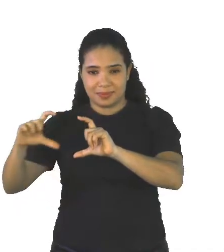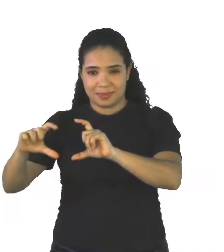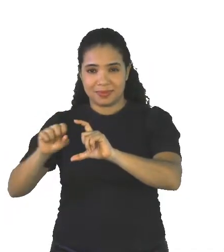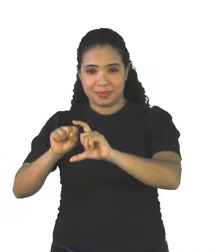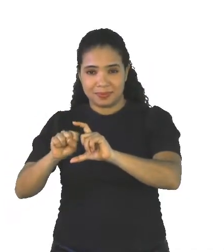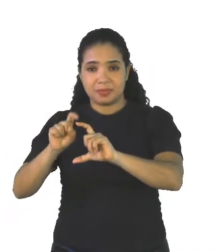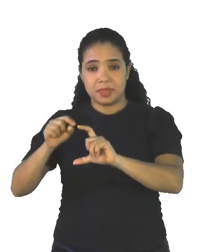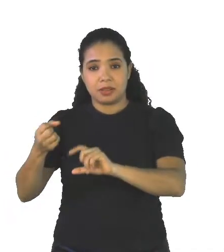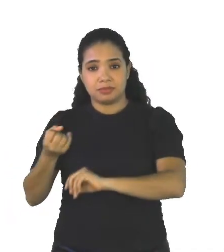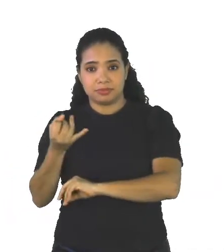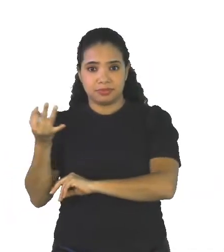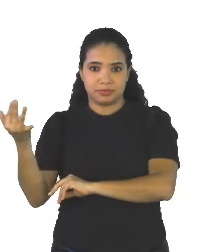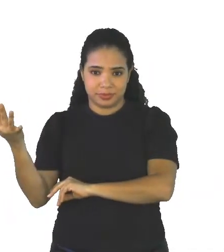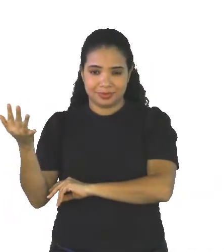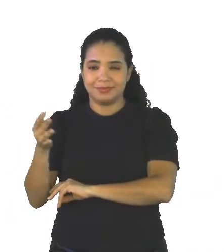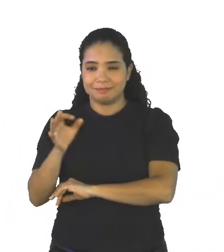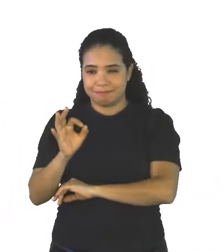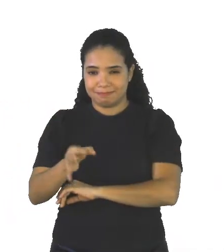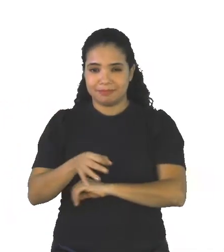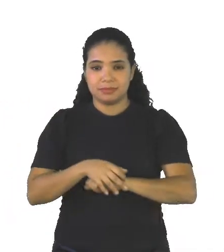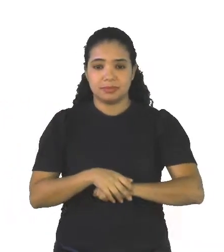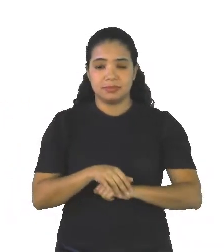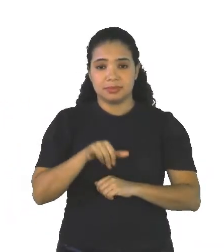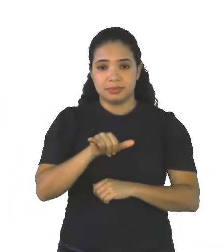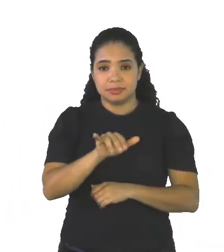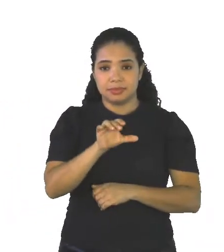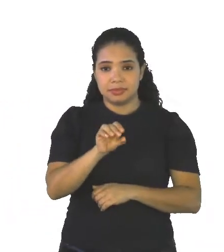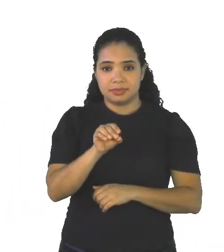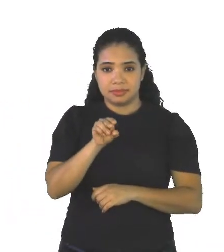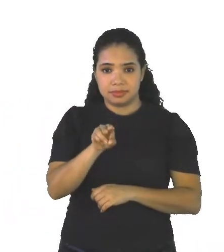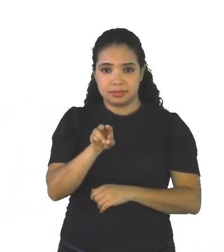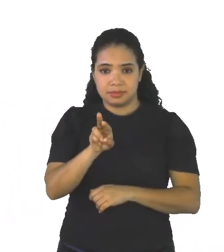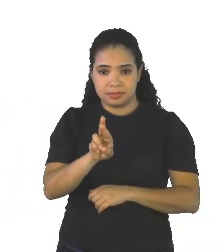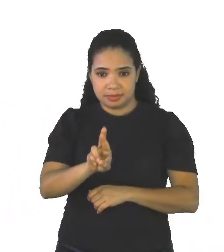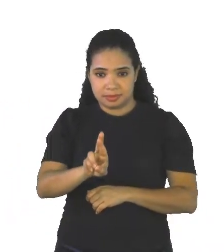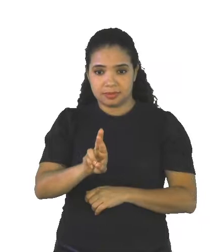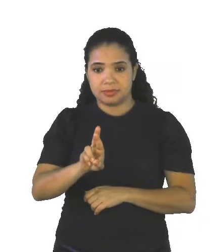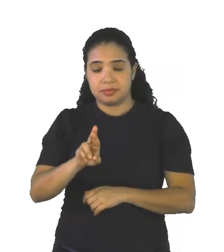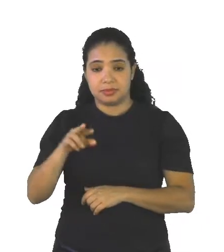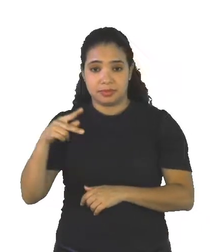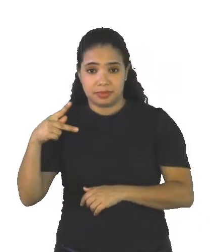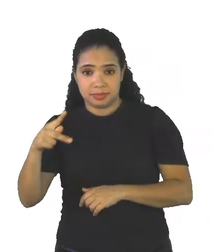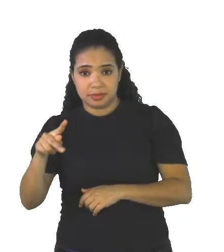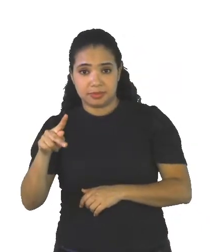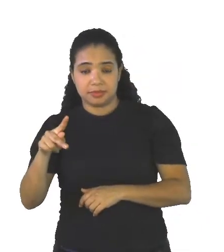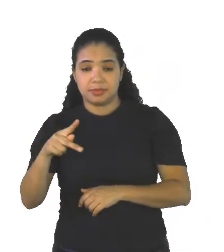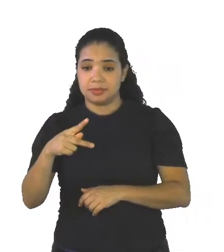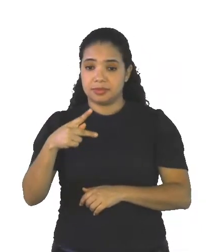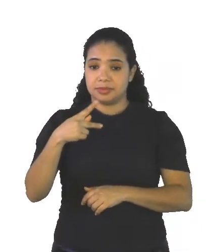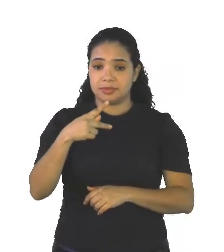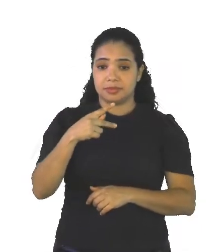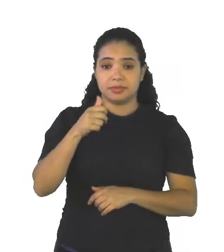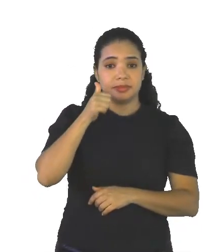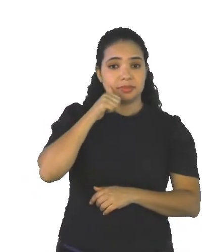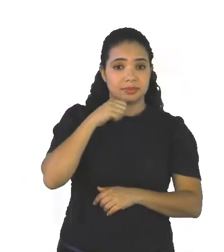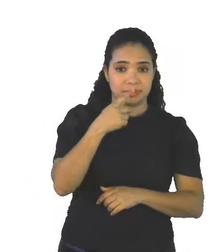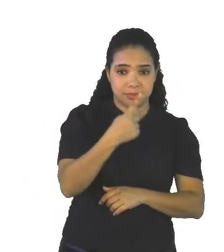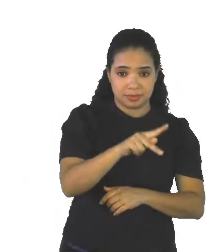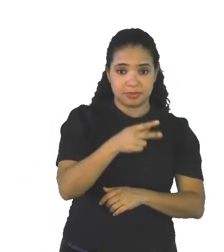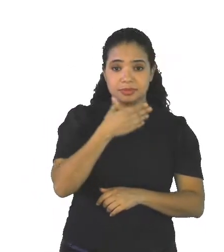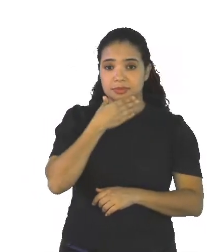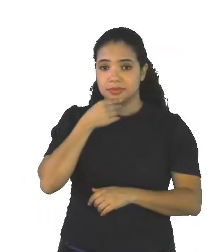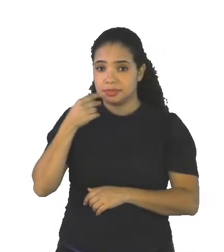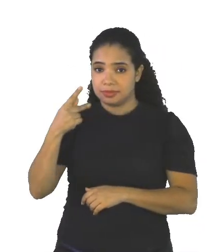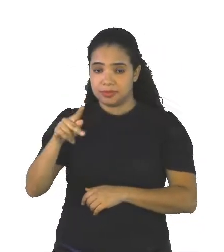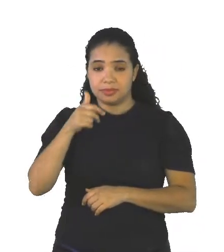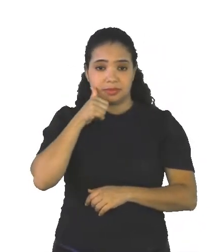Vai para o plural também Your, seu, sua E outra vez o S novamente Seus,